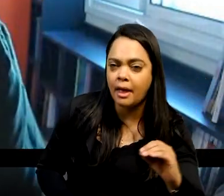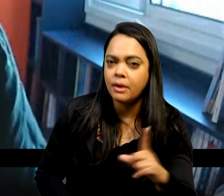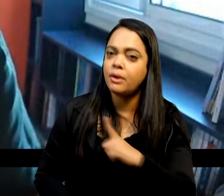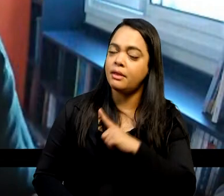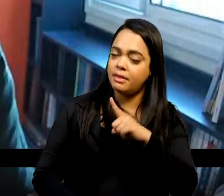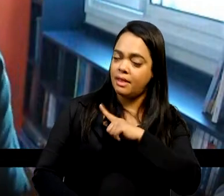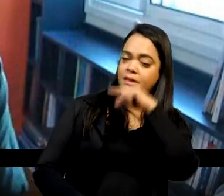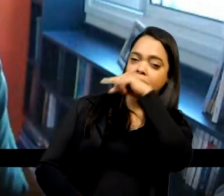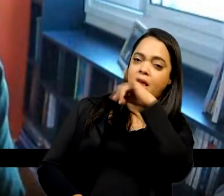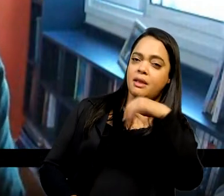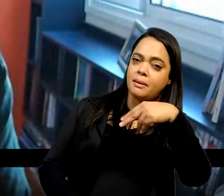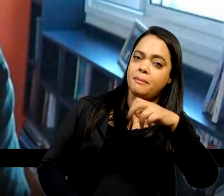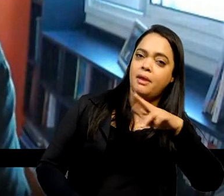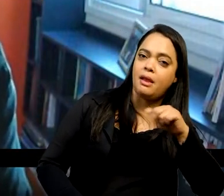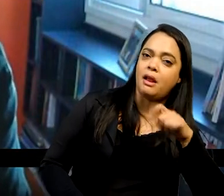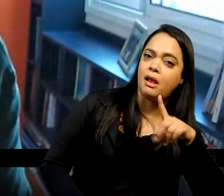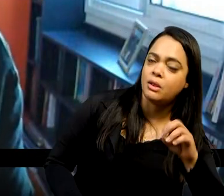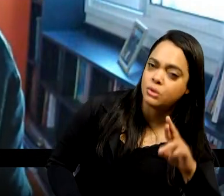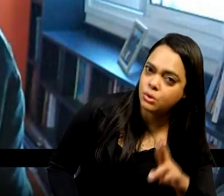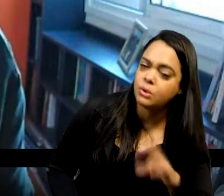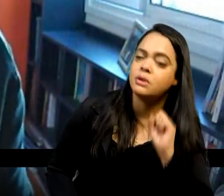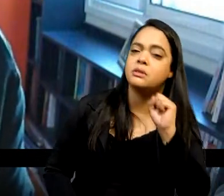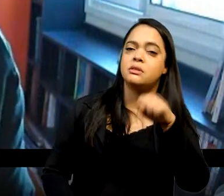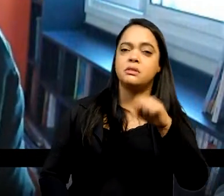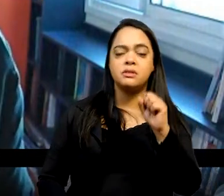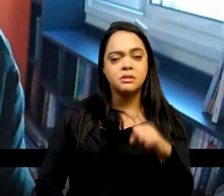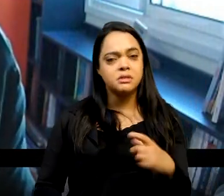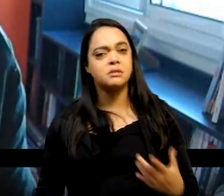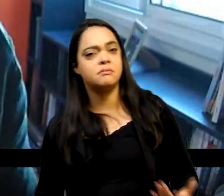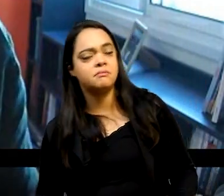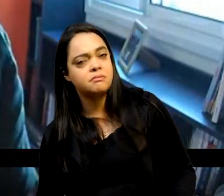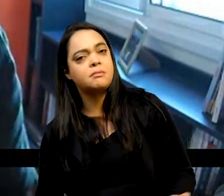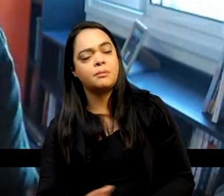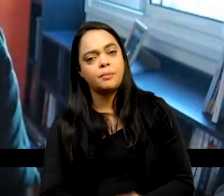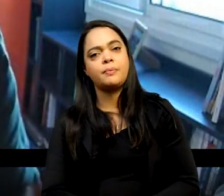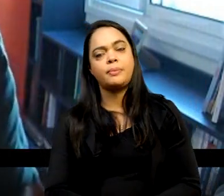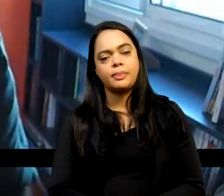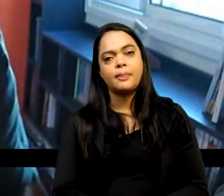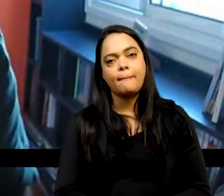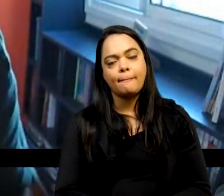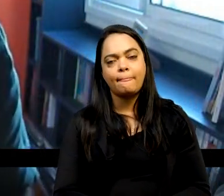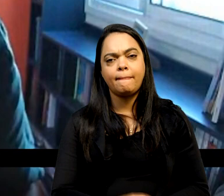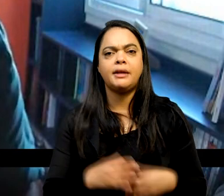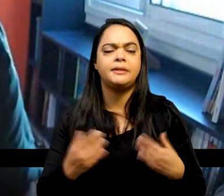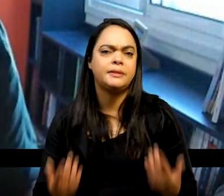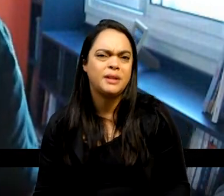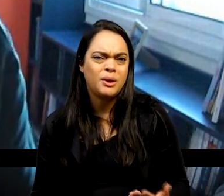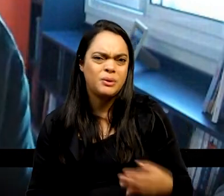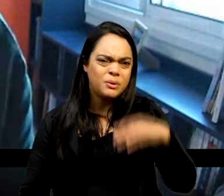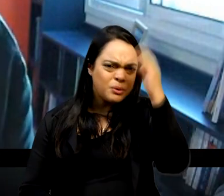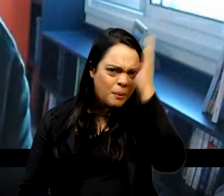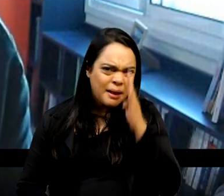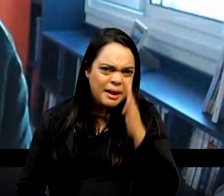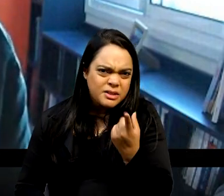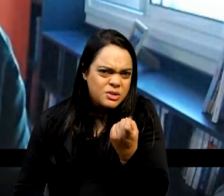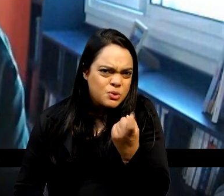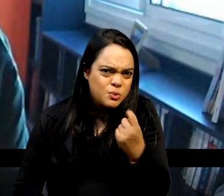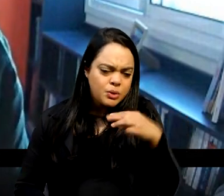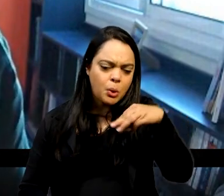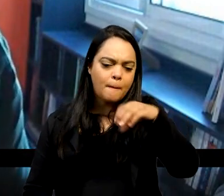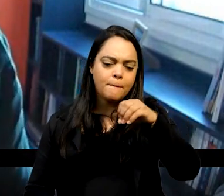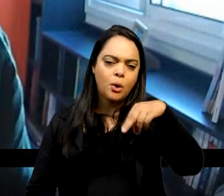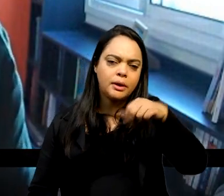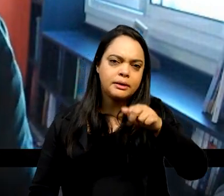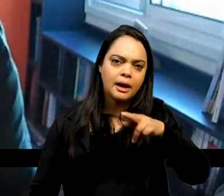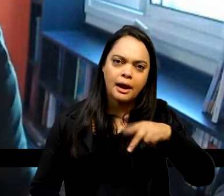Turbide que se autoproclamou e Turbide primeiro. Então, o Brasil não foi a única monarquia, não foi o único império, nas